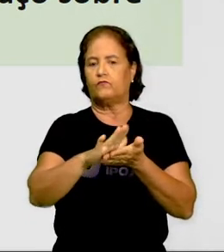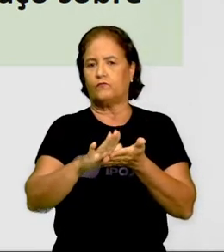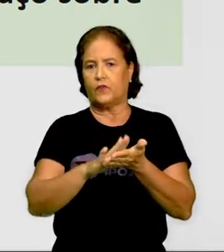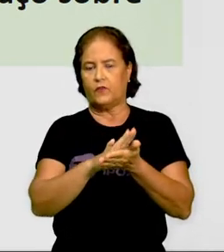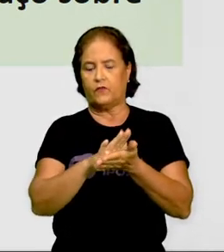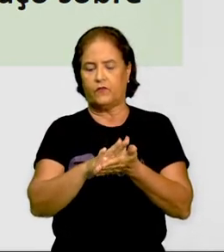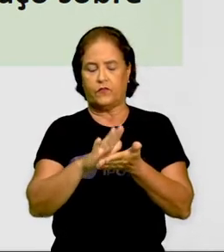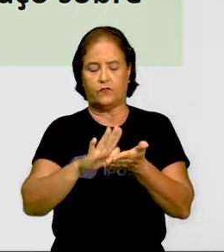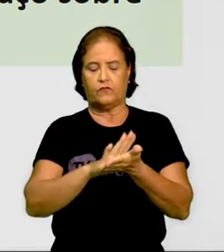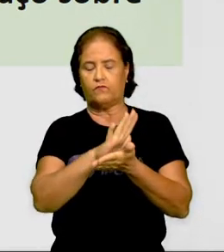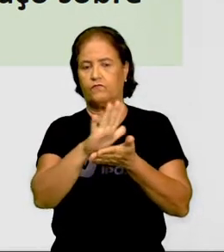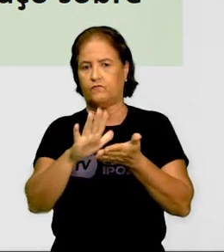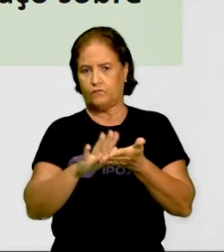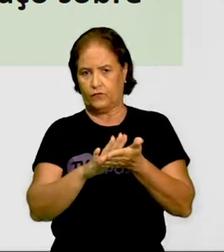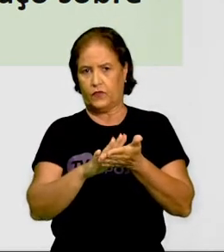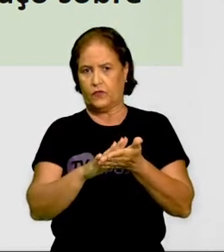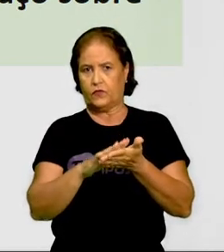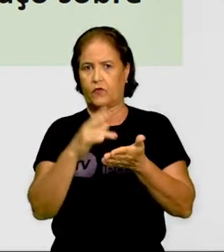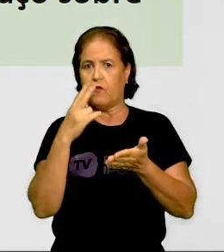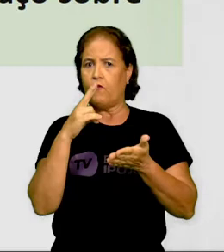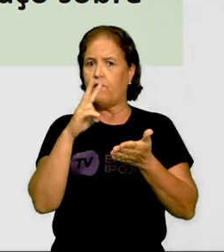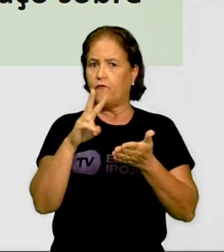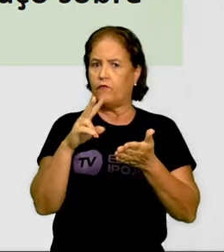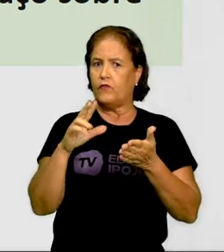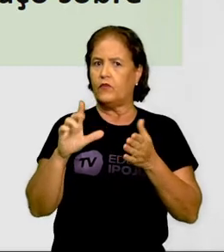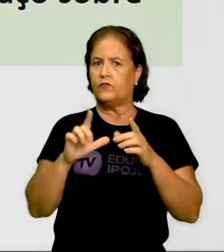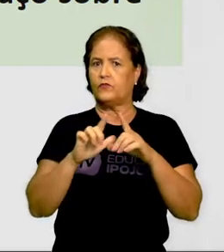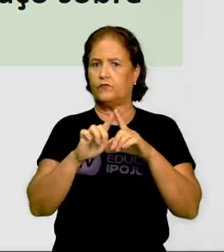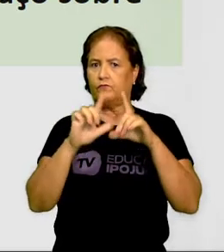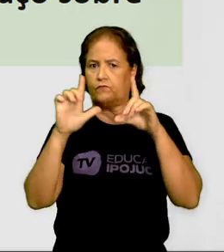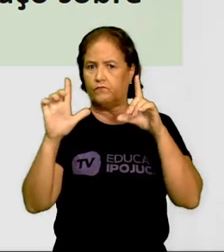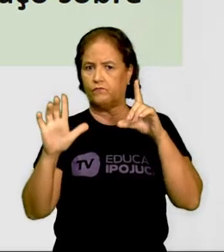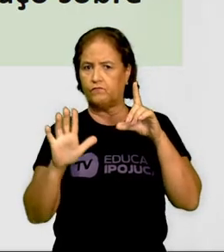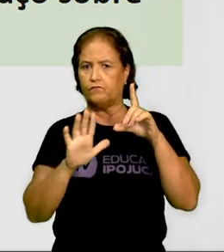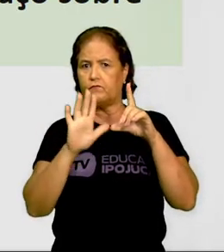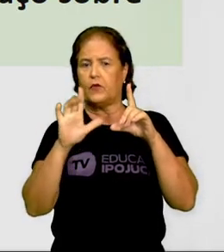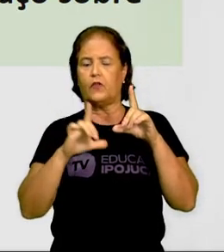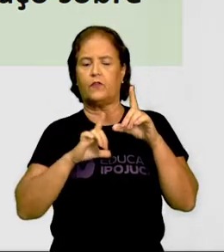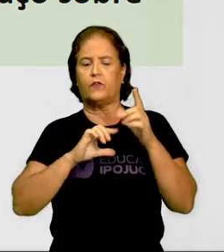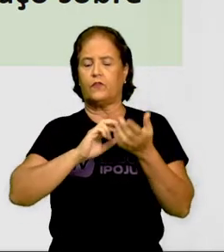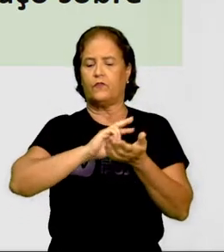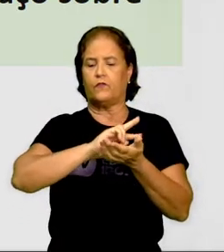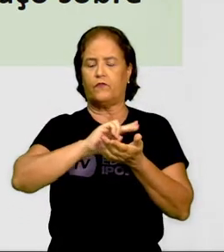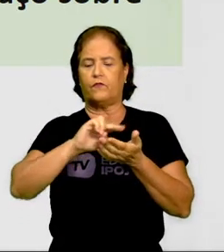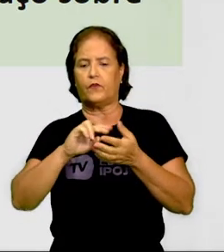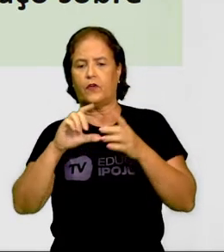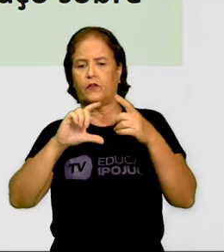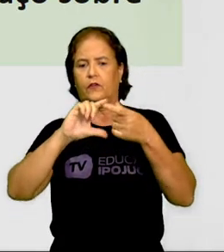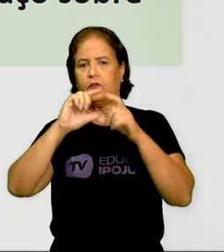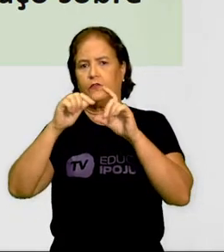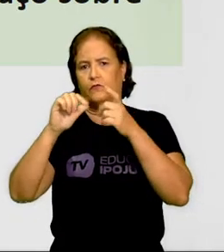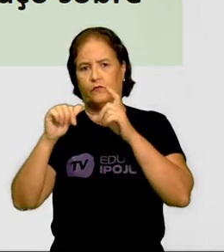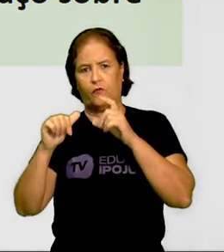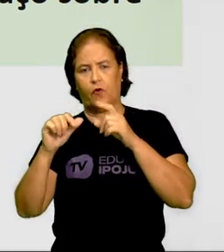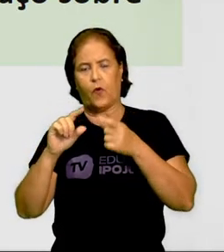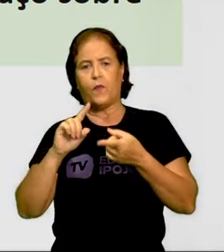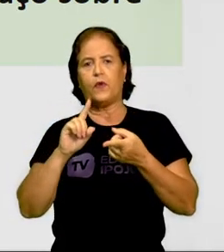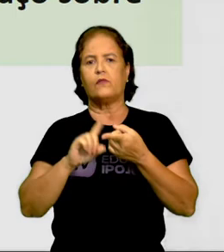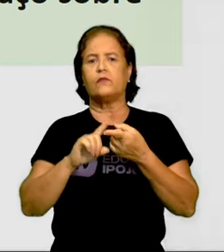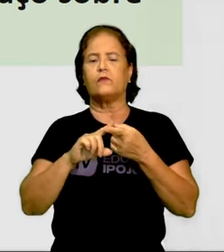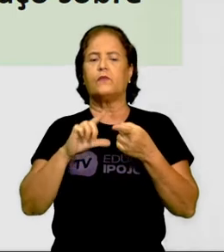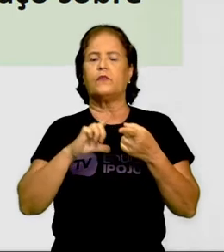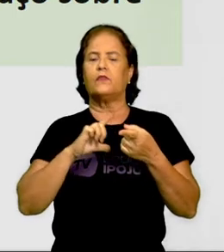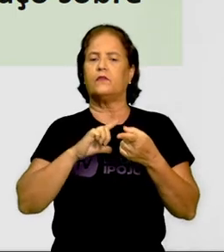Então, observe aqui, nessa imagem, a gente pode perceber várias formas, mas também a presença de várias